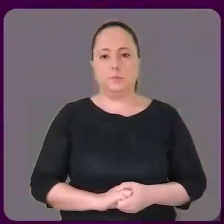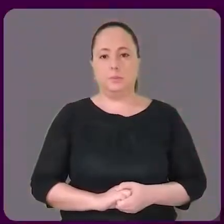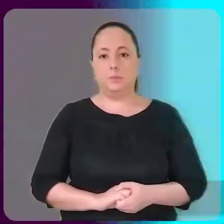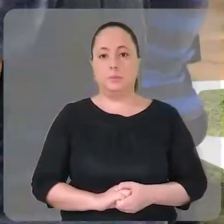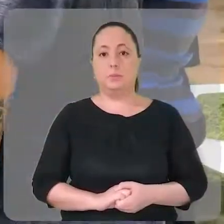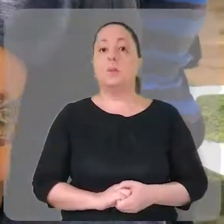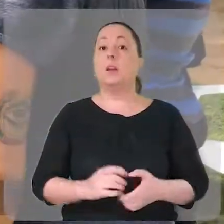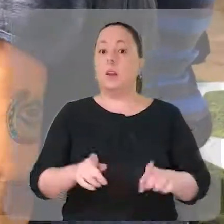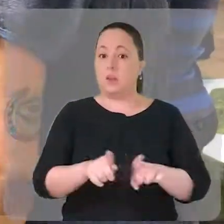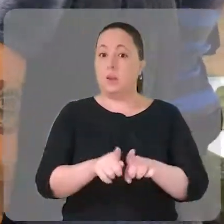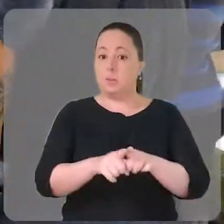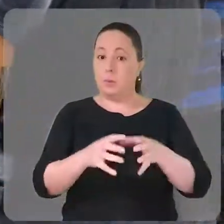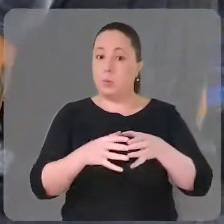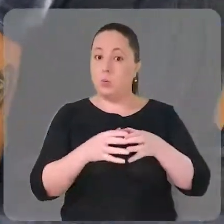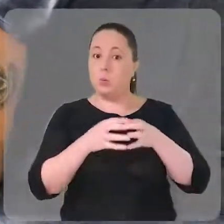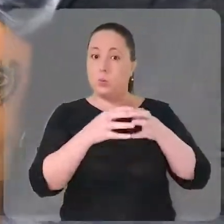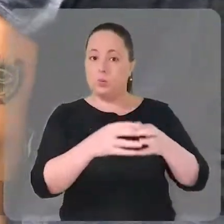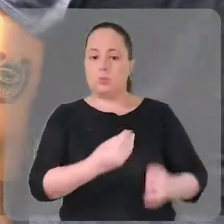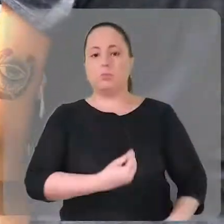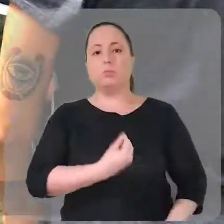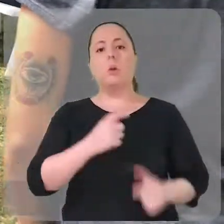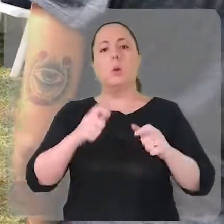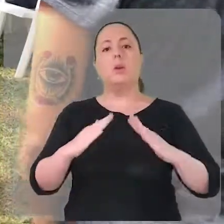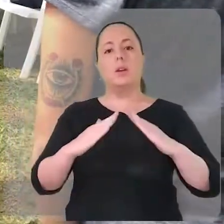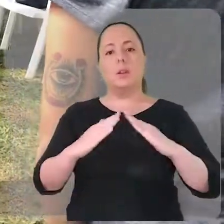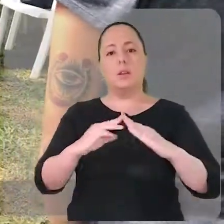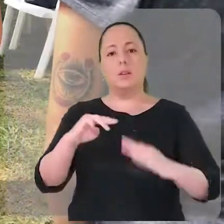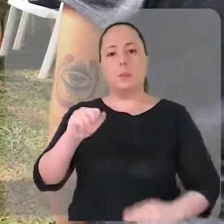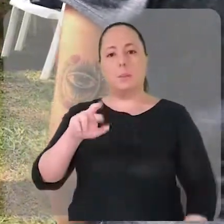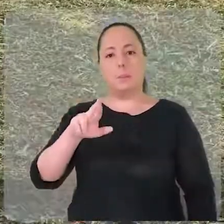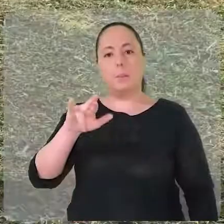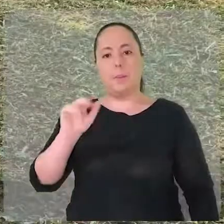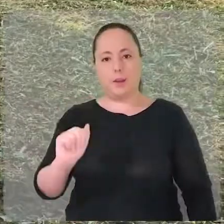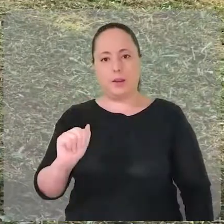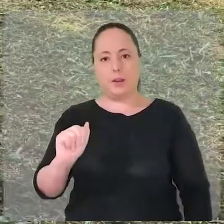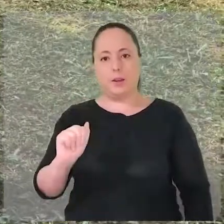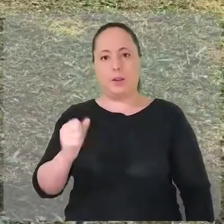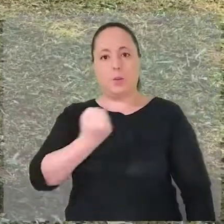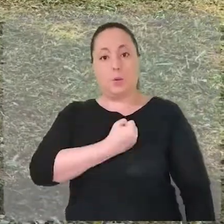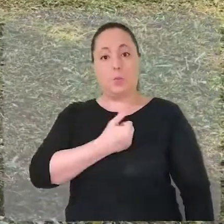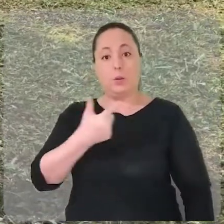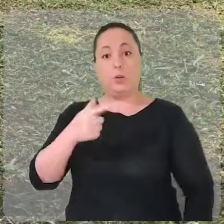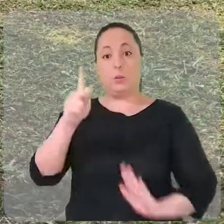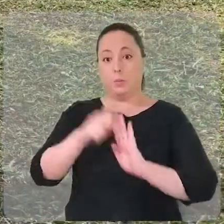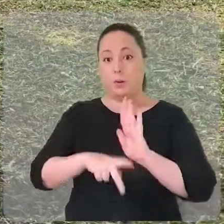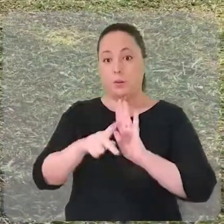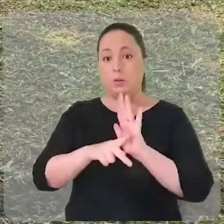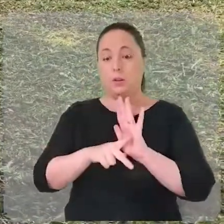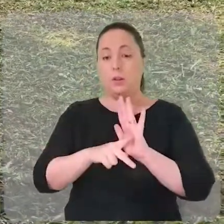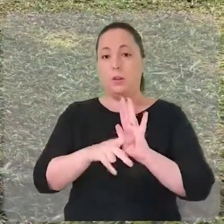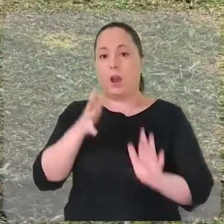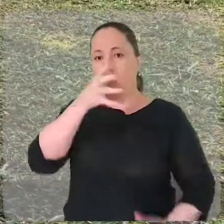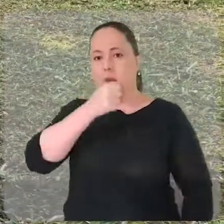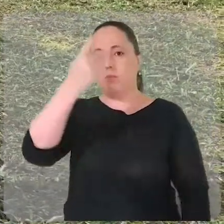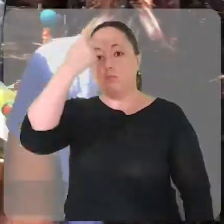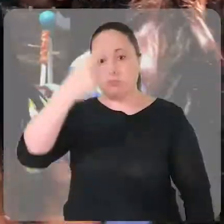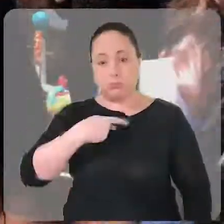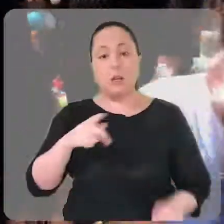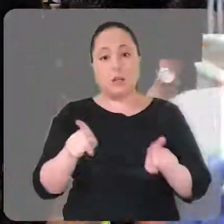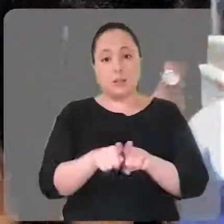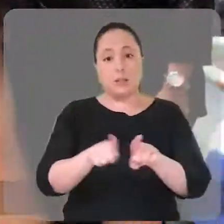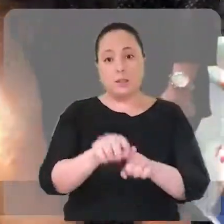Na ocasião, a comitiva também esteve na Casa Maria de Magdala, unidade 2, do projeto Salve a Si,